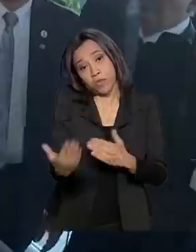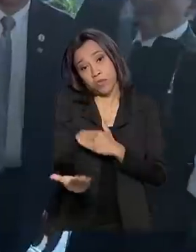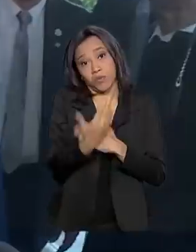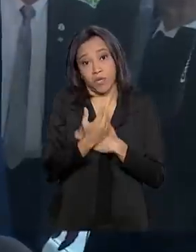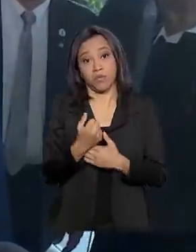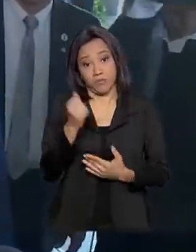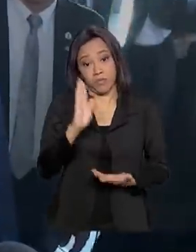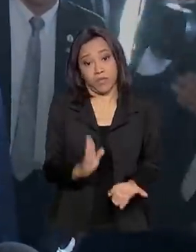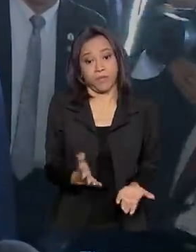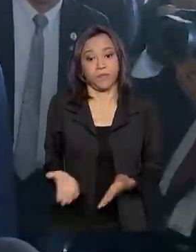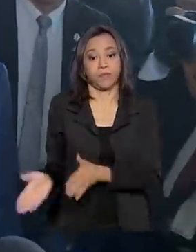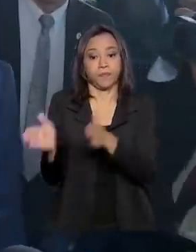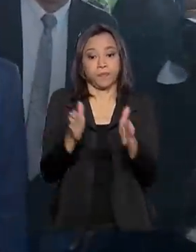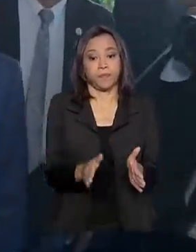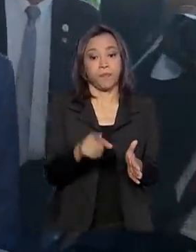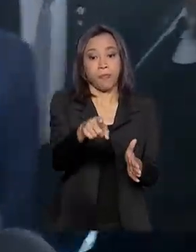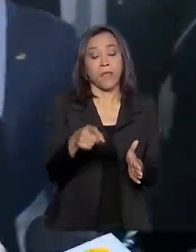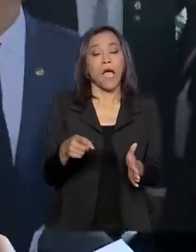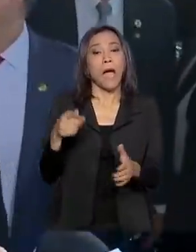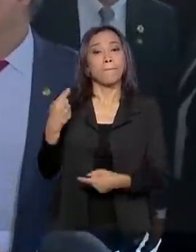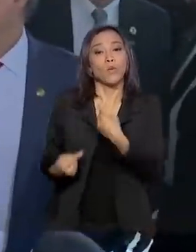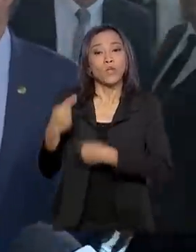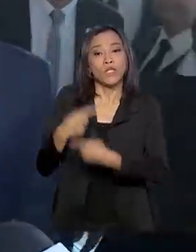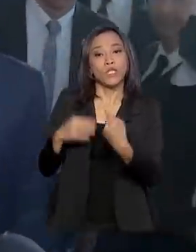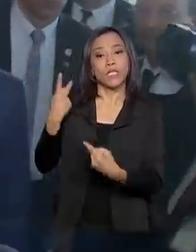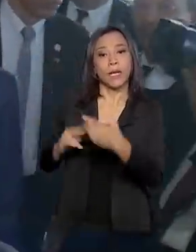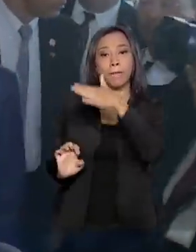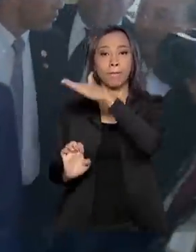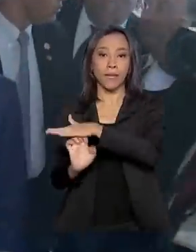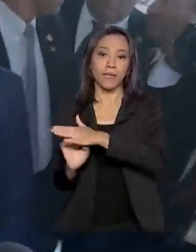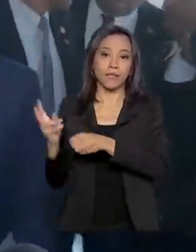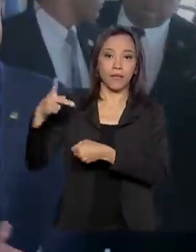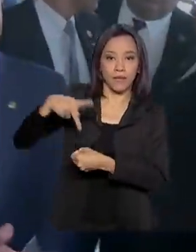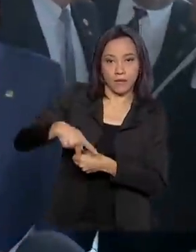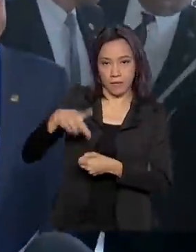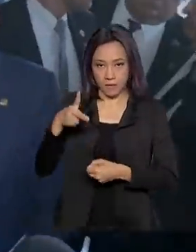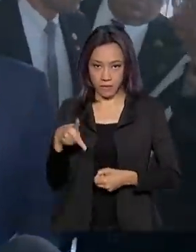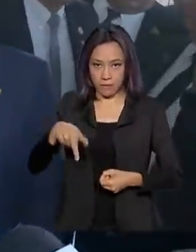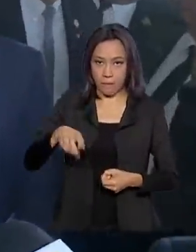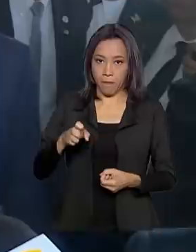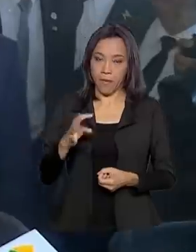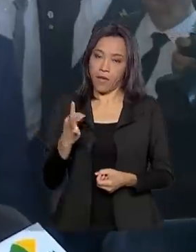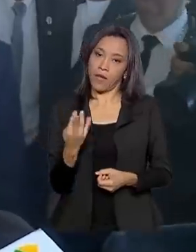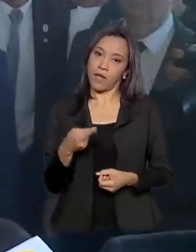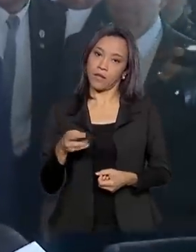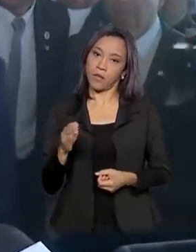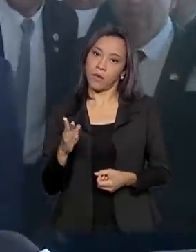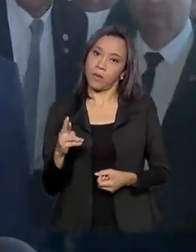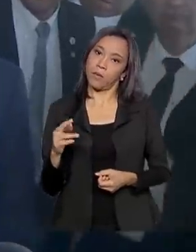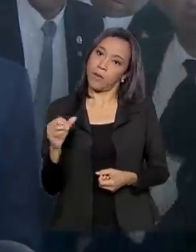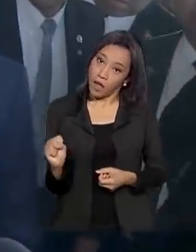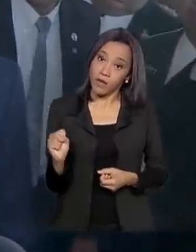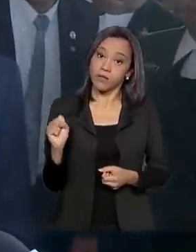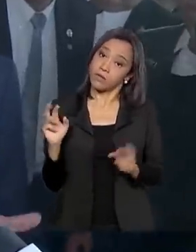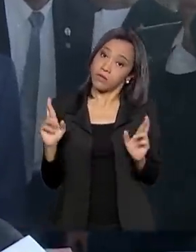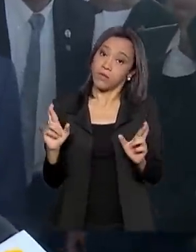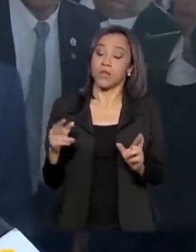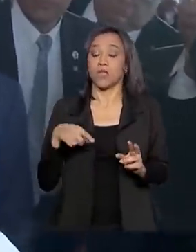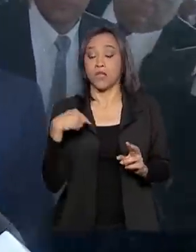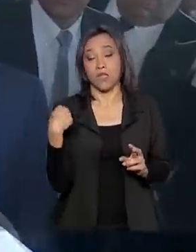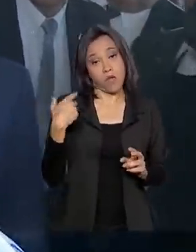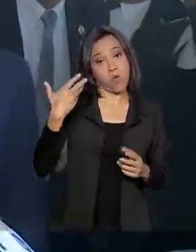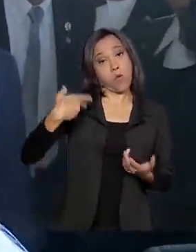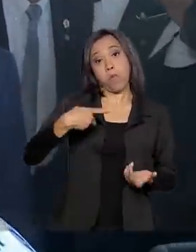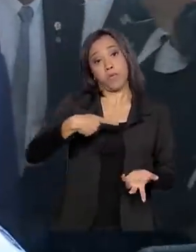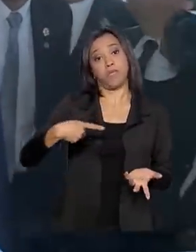A política que a Petrobras segue é de preço internacional, então a gente espera, obviamente, não como presidente, mas como cidadão, que